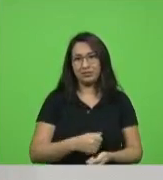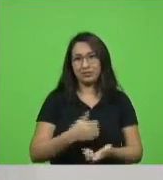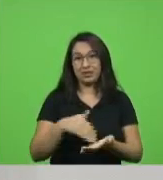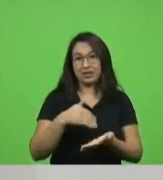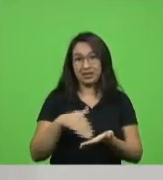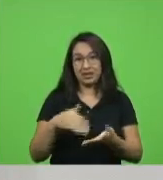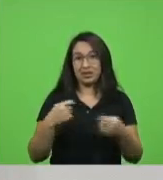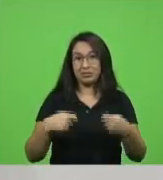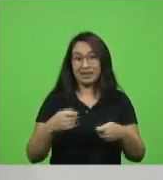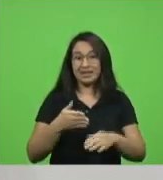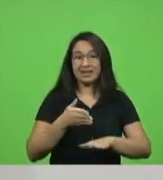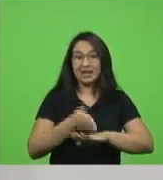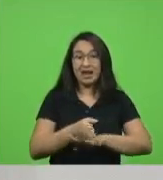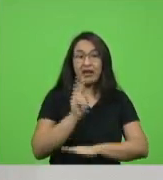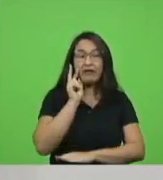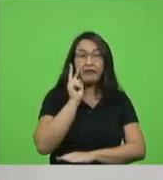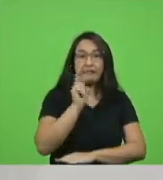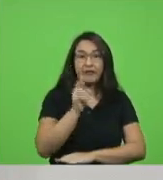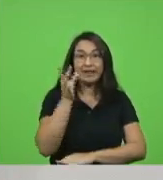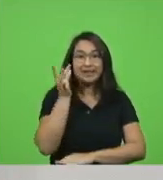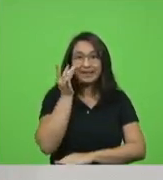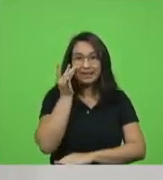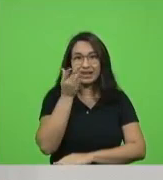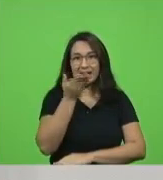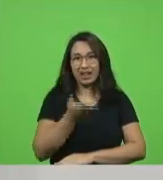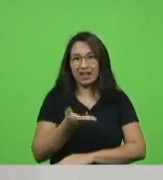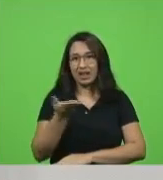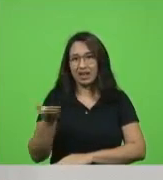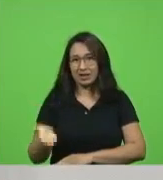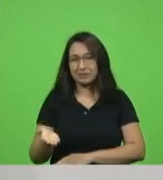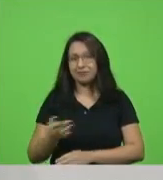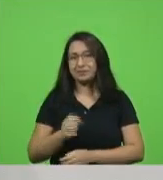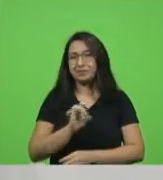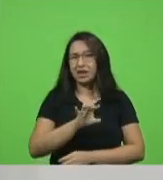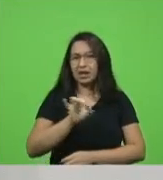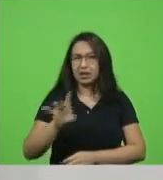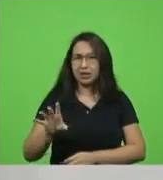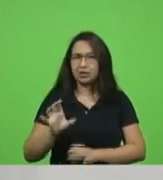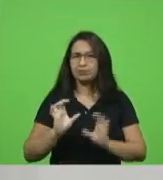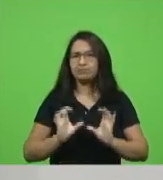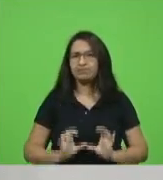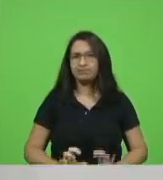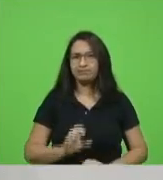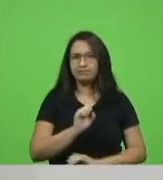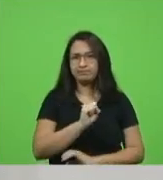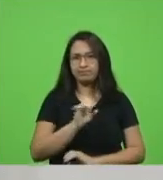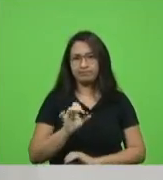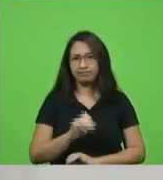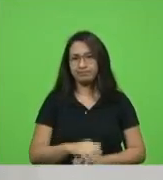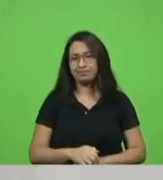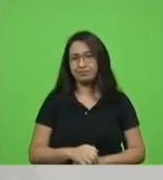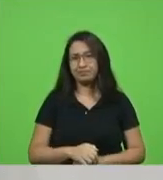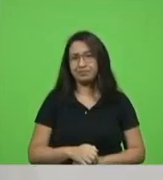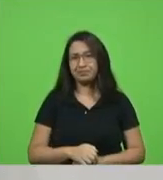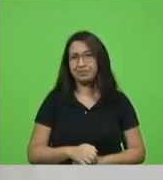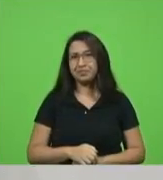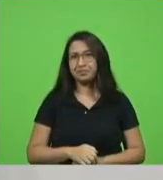lá que o recurso tem que estar atendendo a cada um dos cidadãos catarinenses e da mesma forma